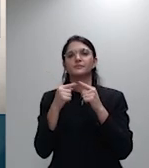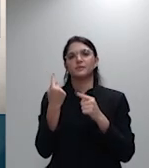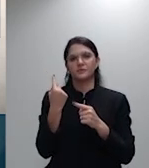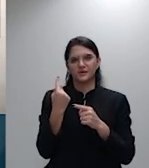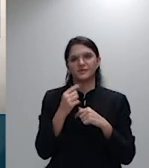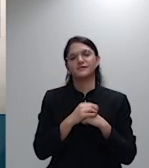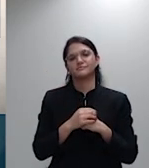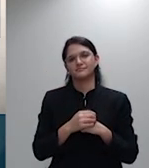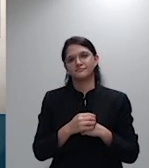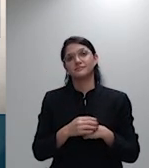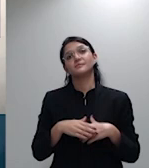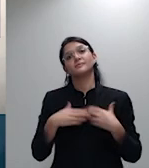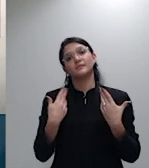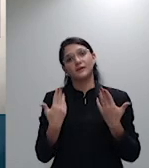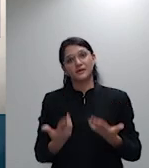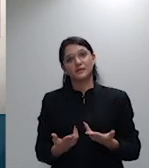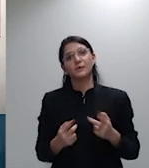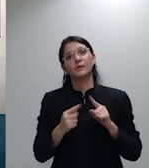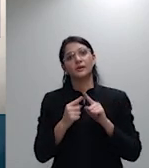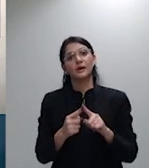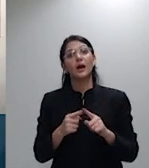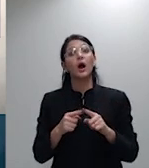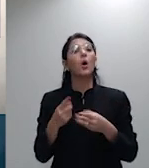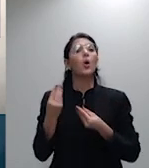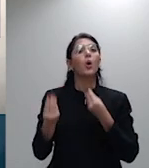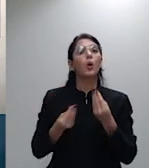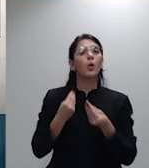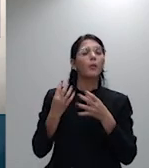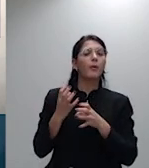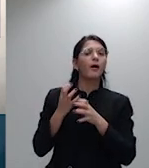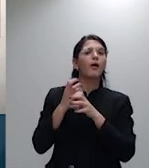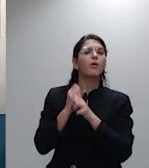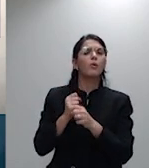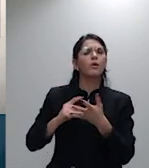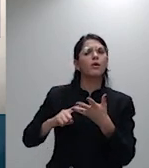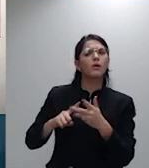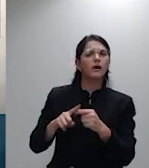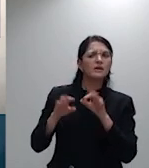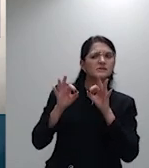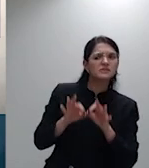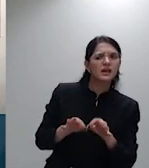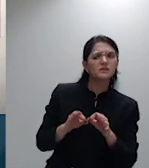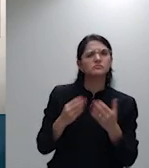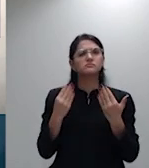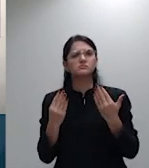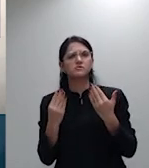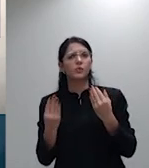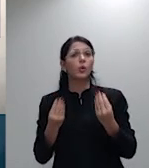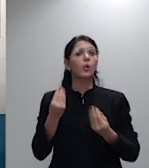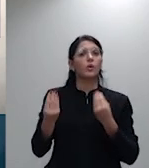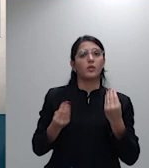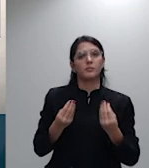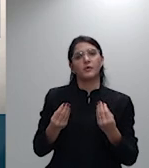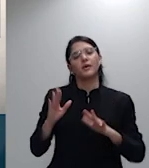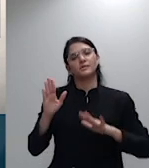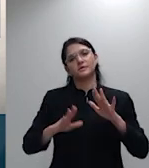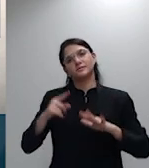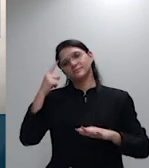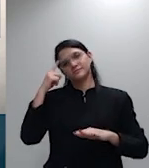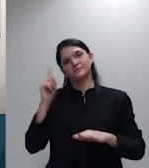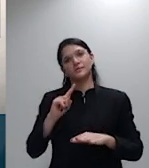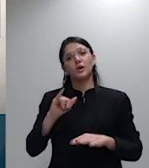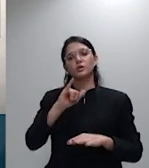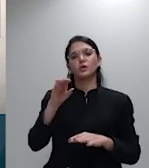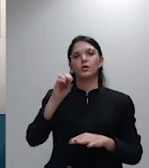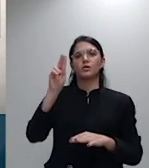calcula probabilisticamente e incerteza é uma estimativa subjetiva John Maynard Keynes em sua obra